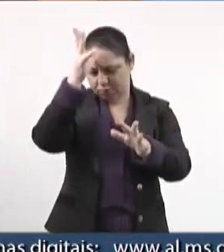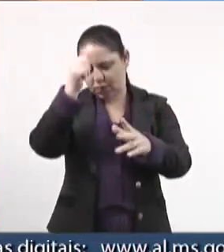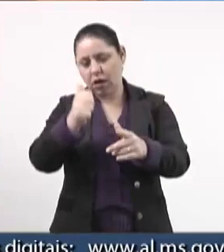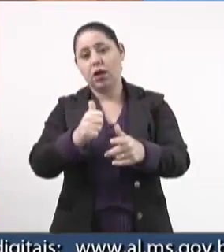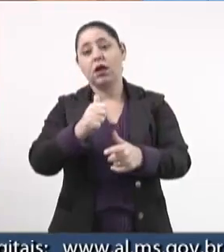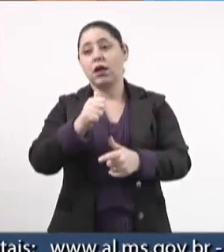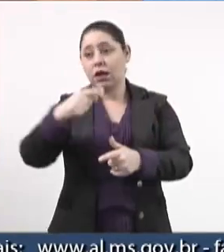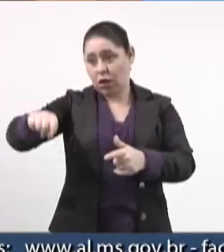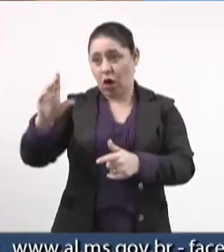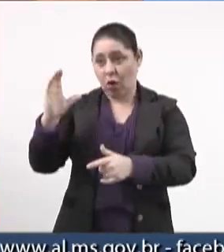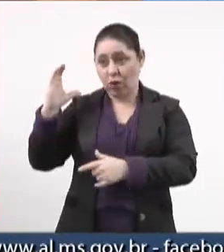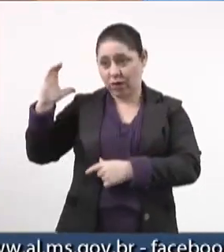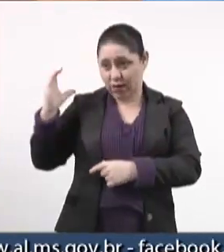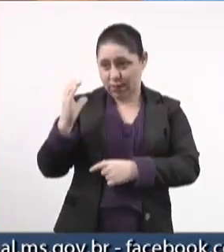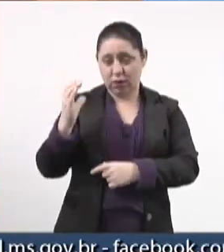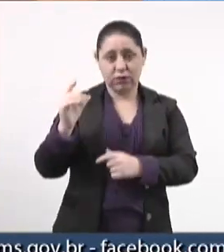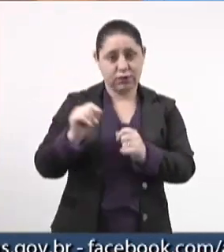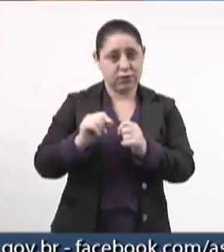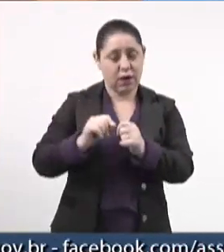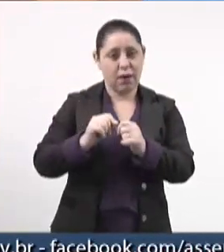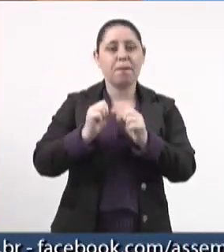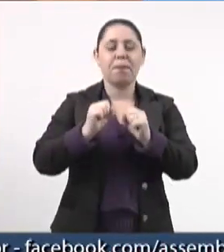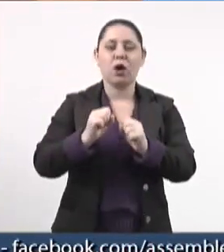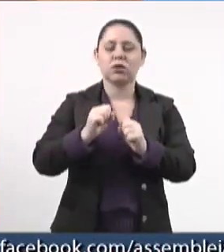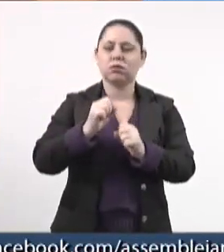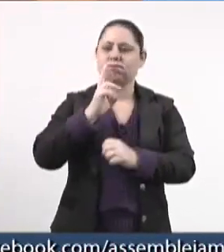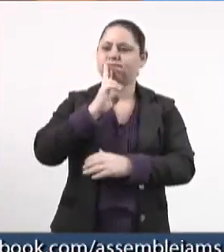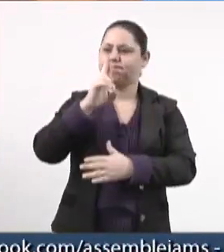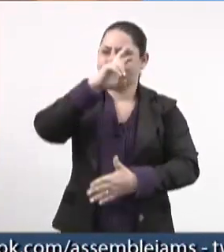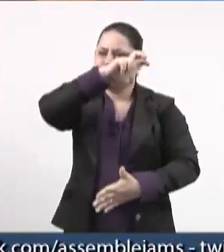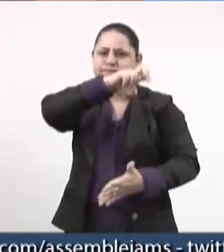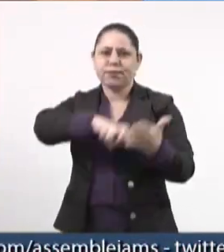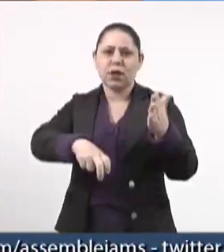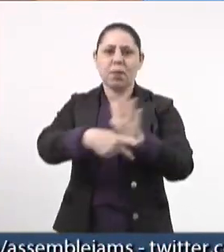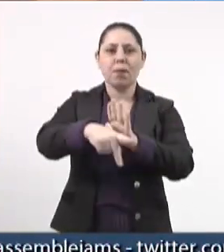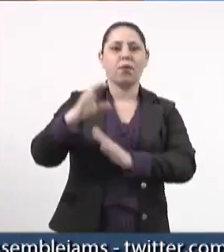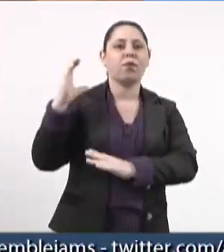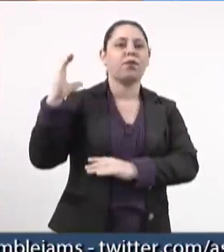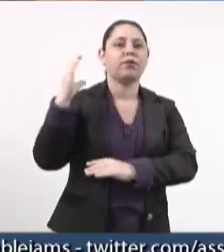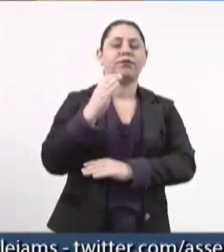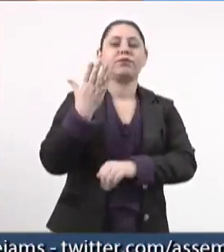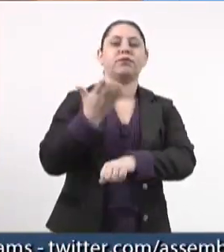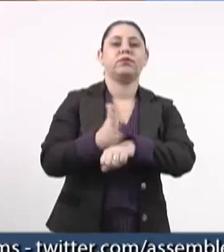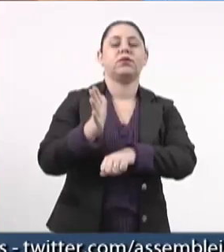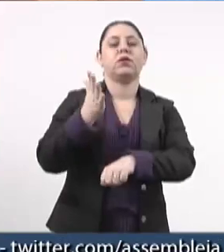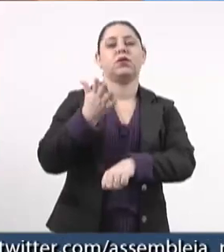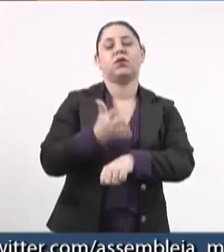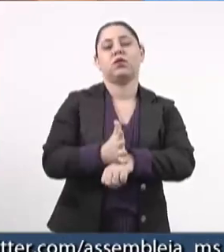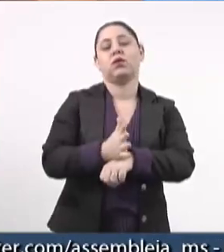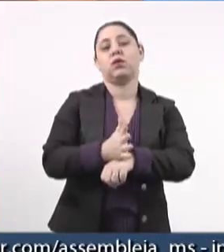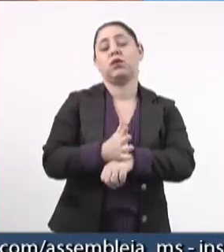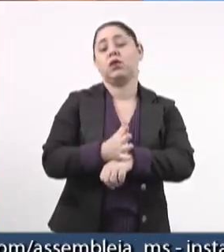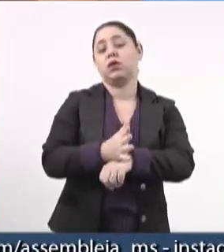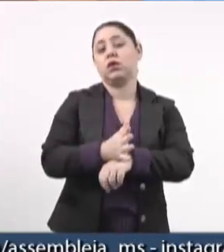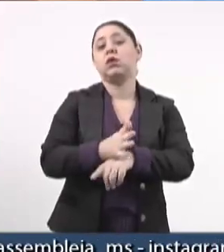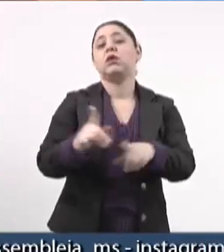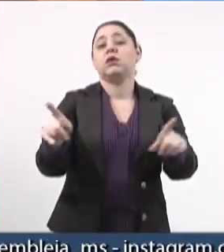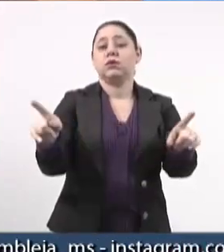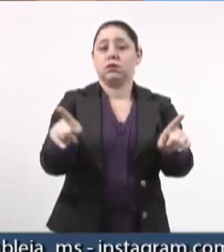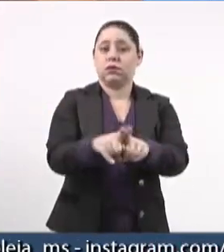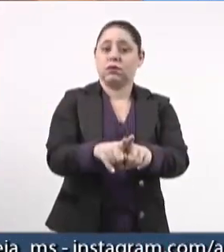agressores das mulheres possam responder por esses crimes praticados, principalmente,